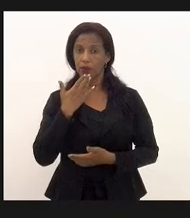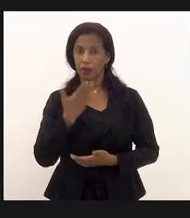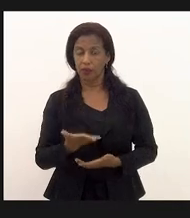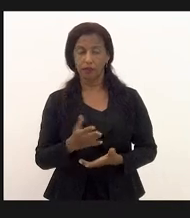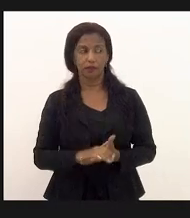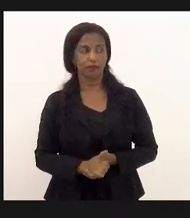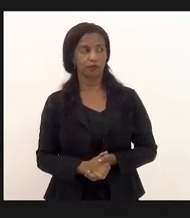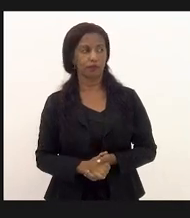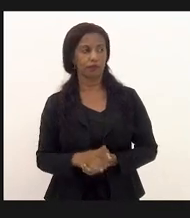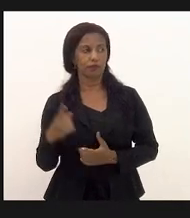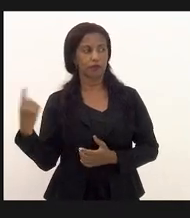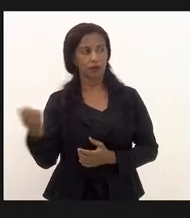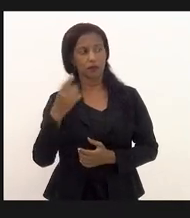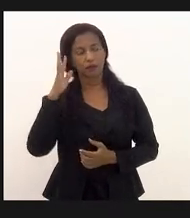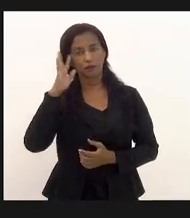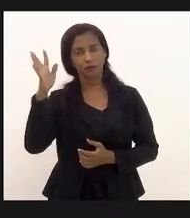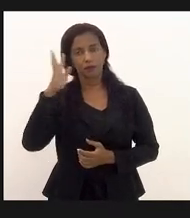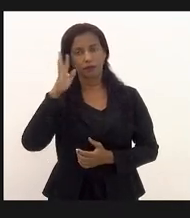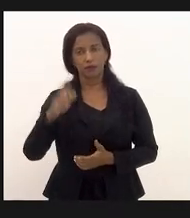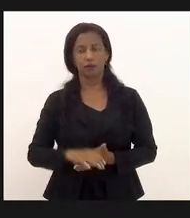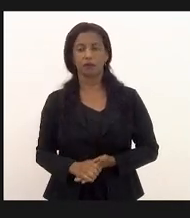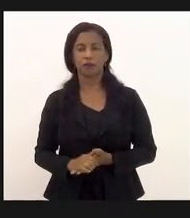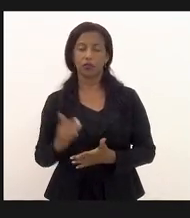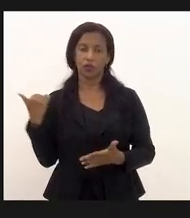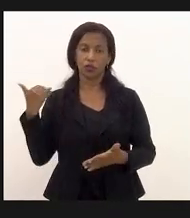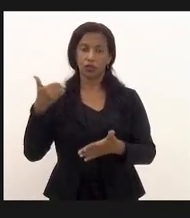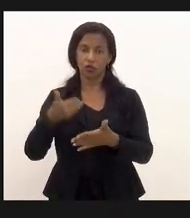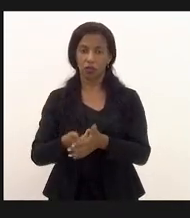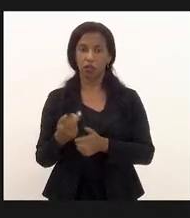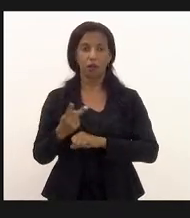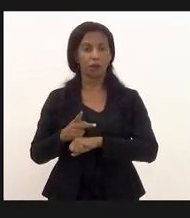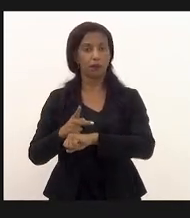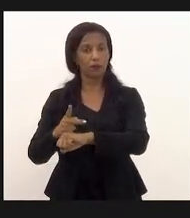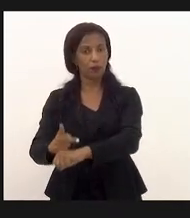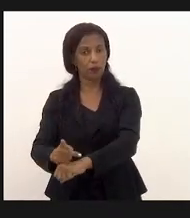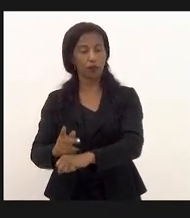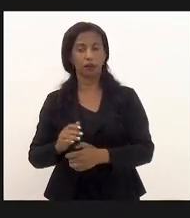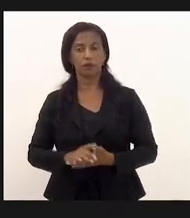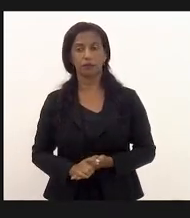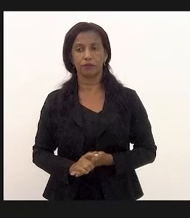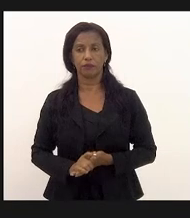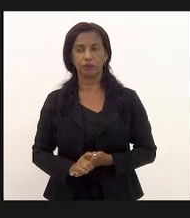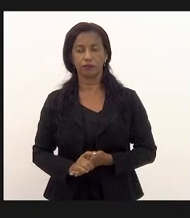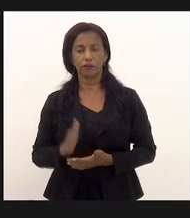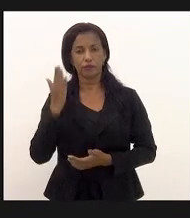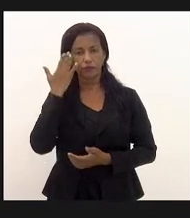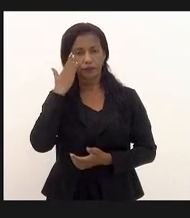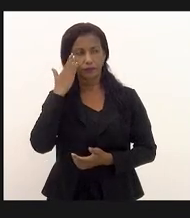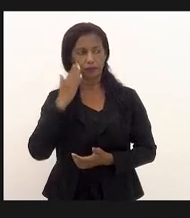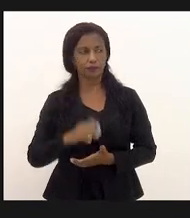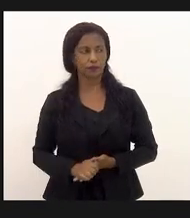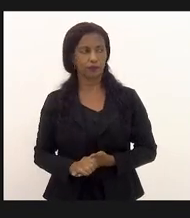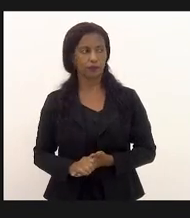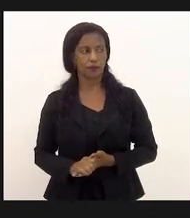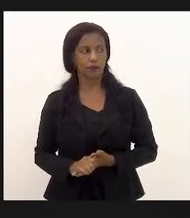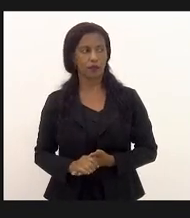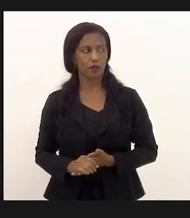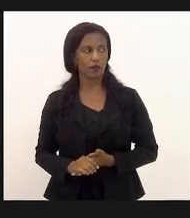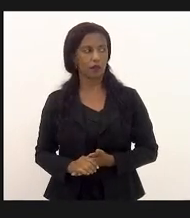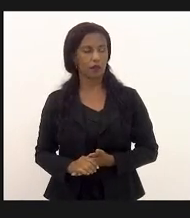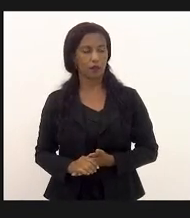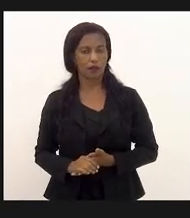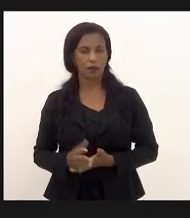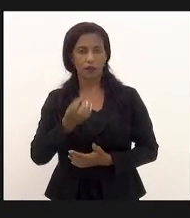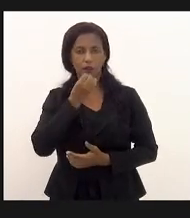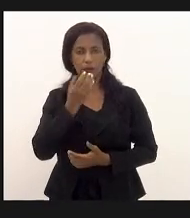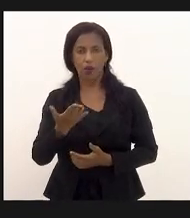que a gente reflita que a gente chegue a buscar uma uma um entendimento a Brasília com relação